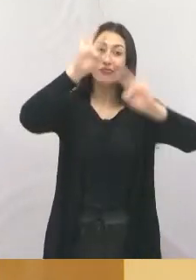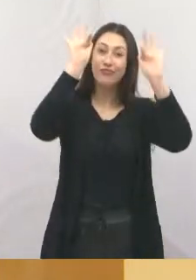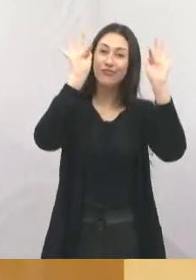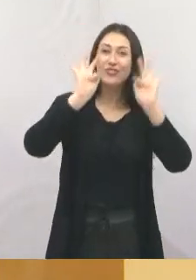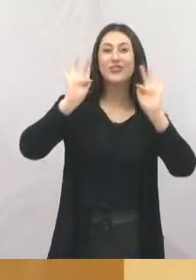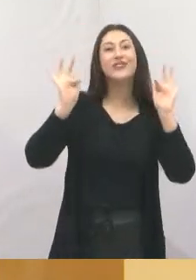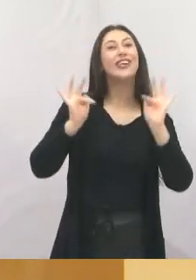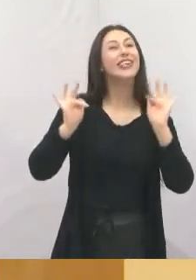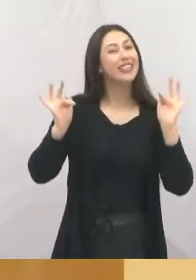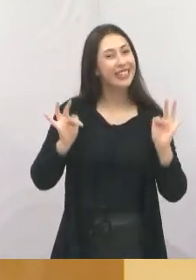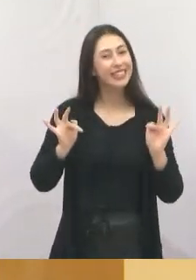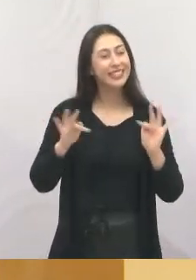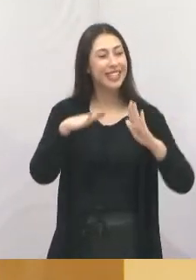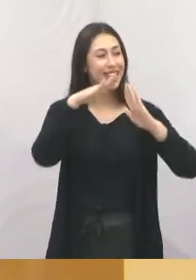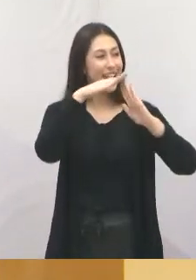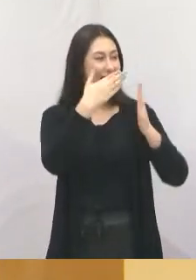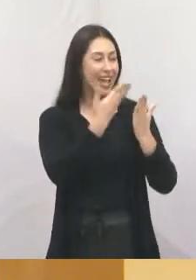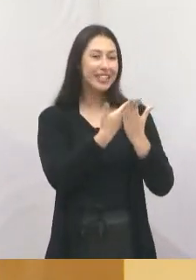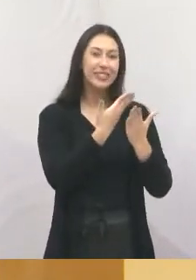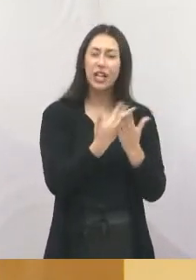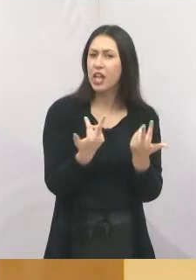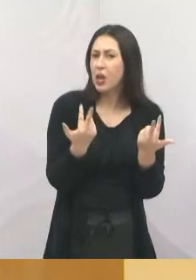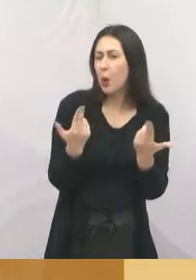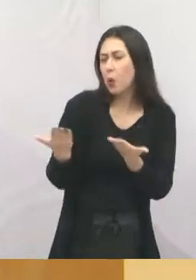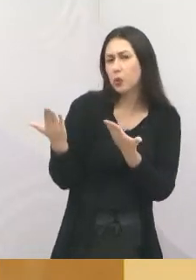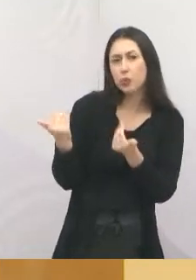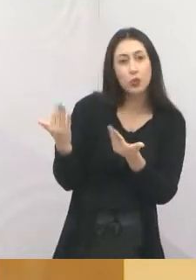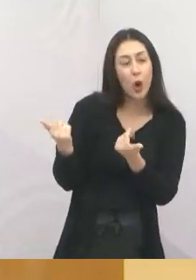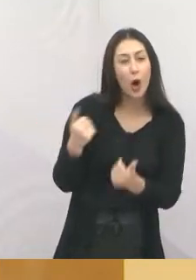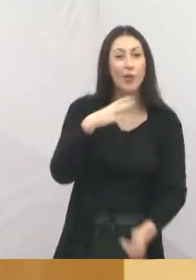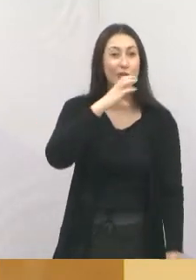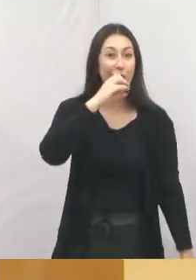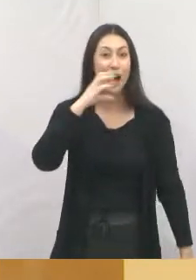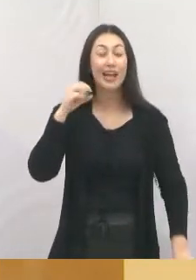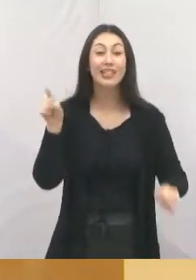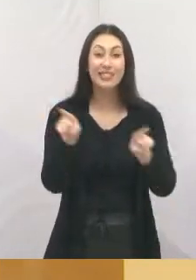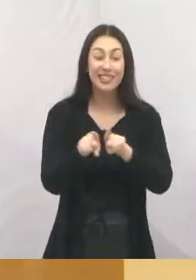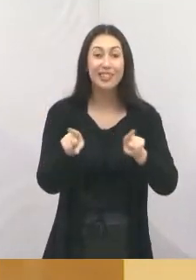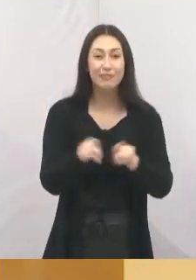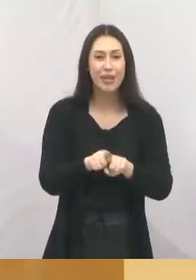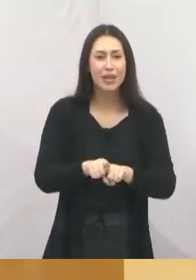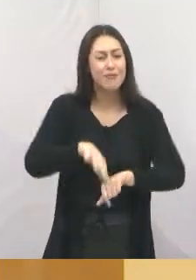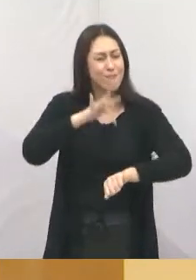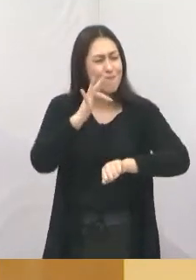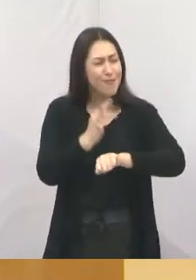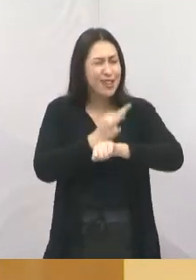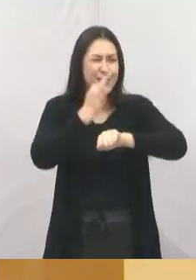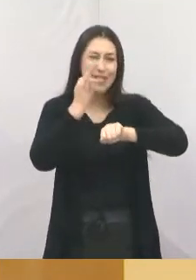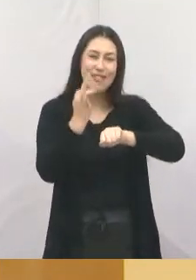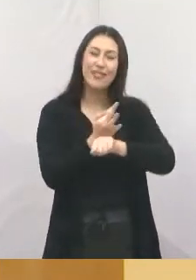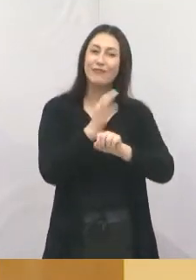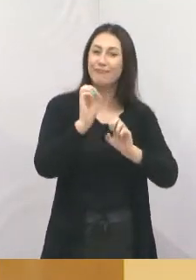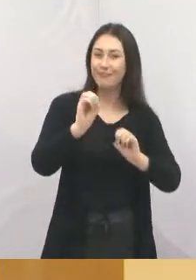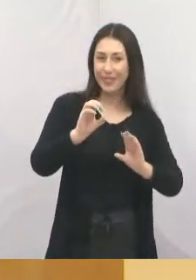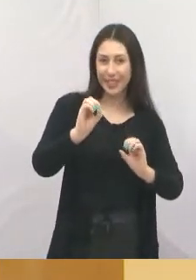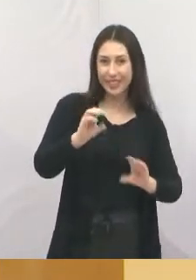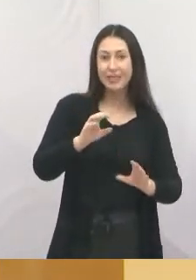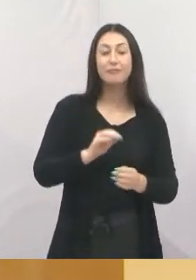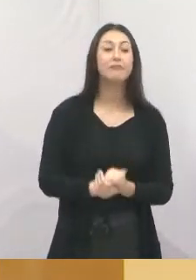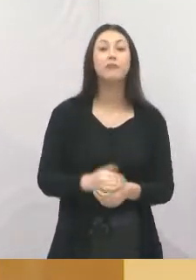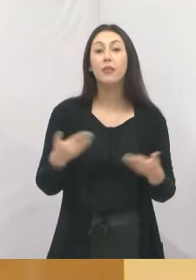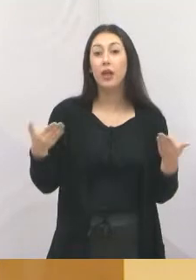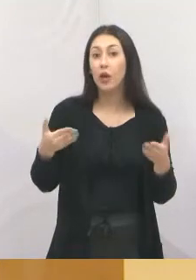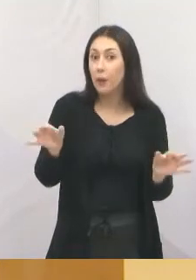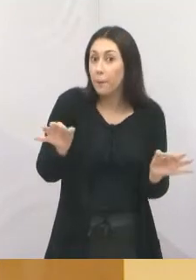por estar dentro das escolas, assim como a juventude, os adolescentes que perseverem na educação. Para